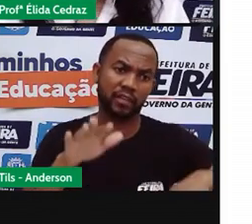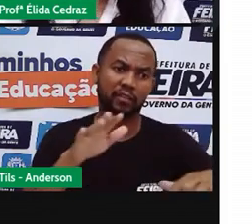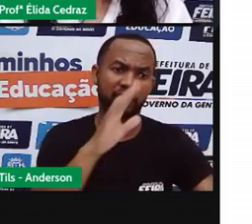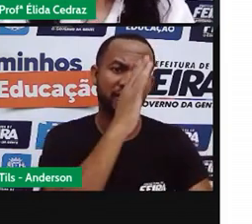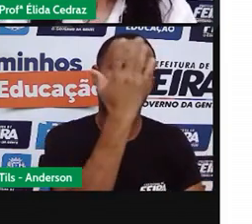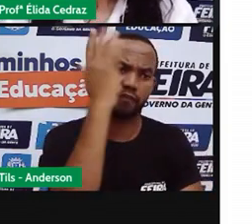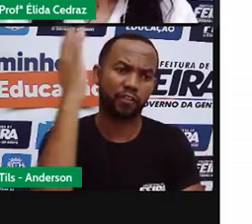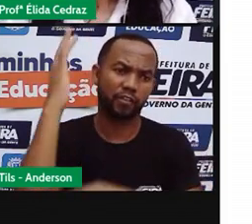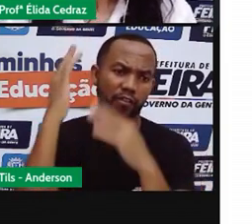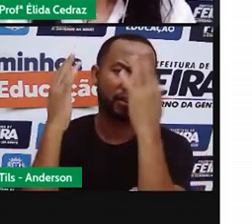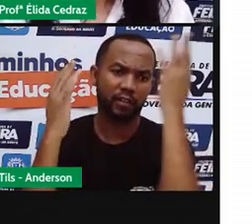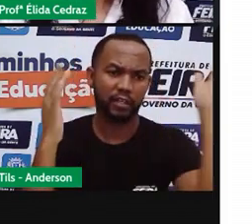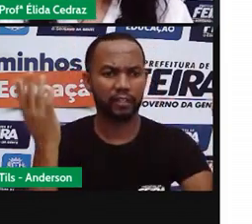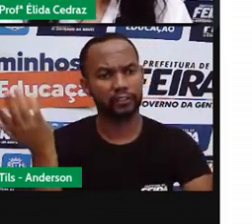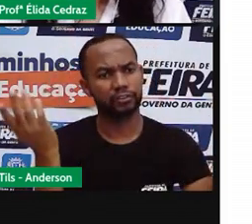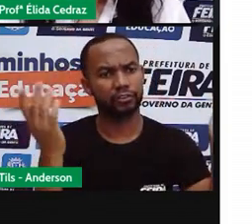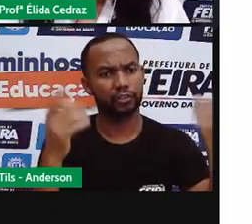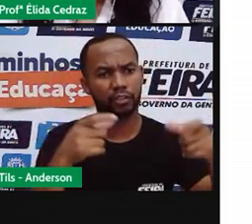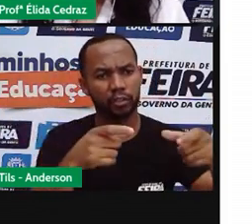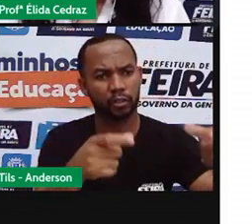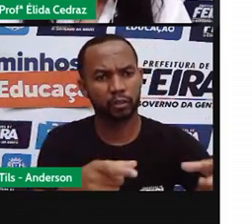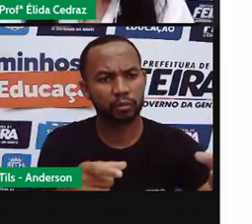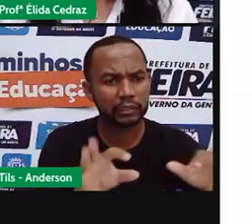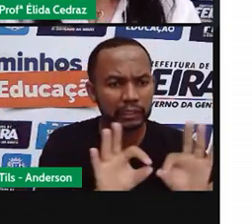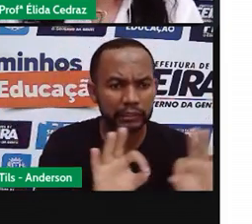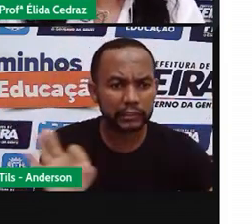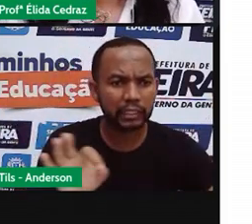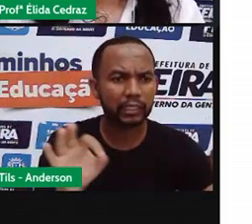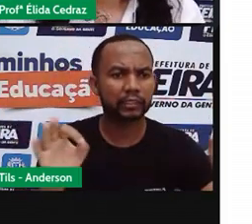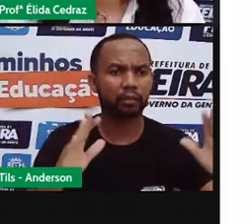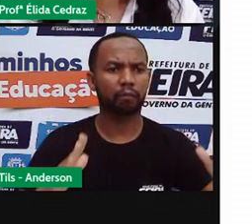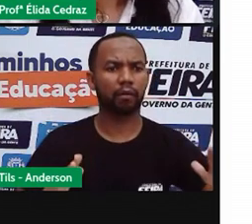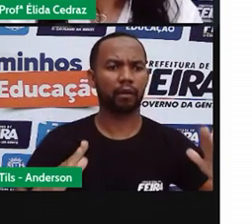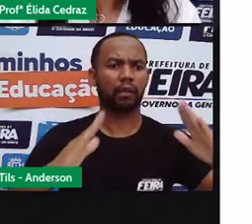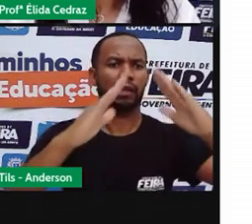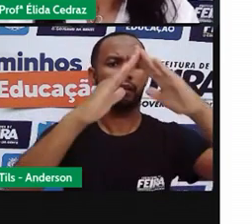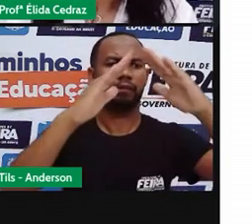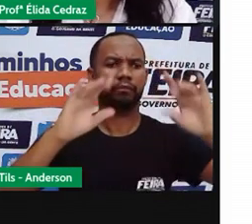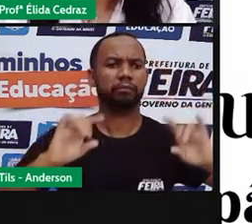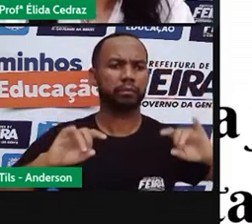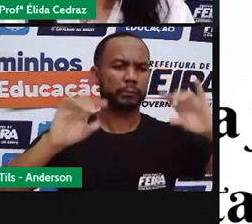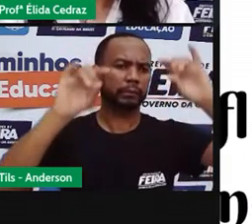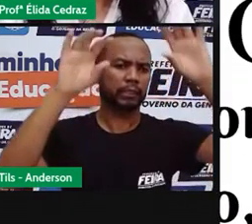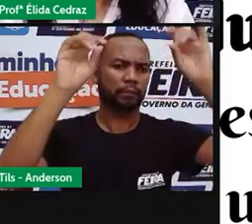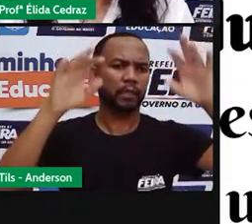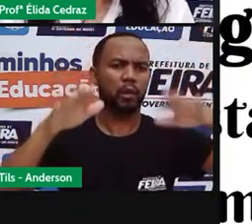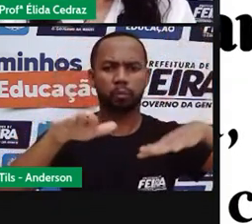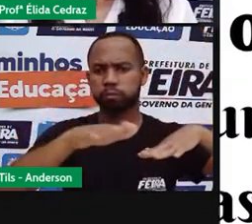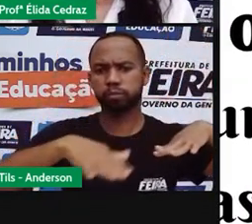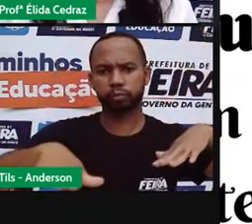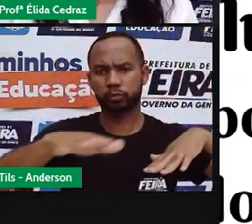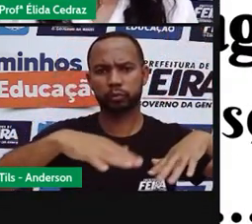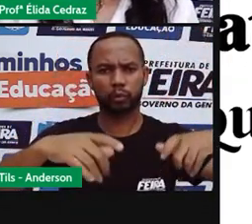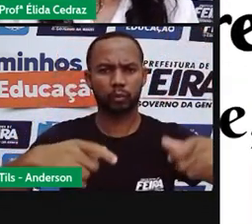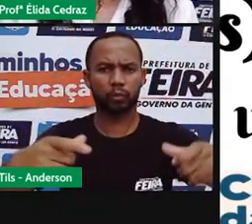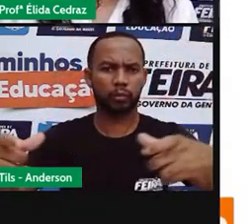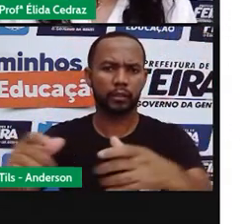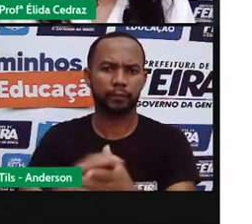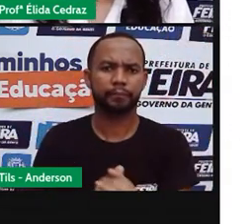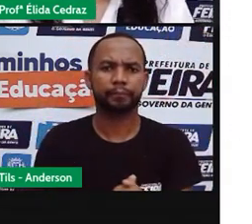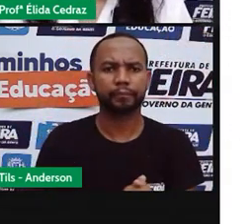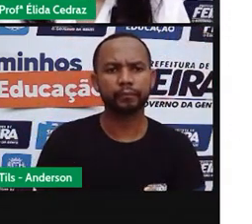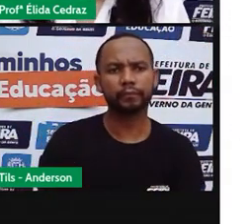um bósteo, um pântaro, um castelo ou um vilarejo. As